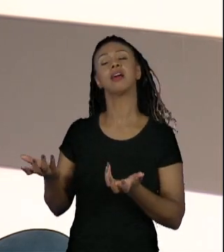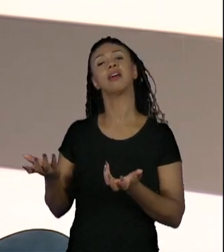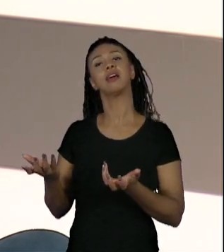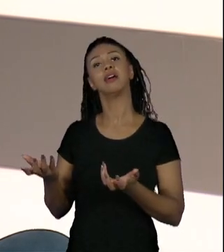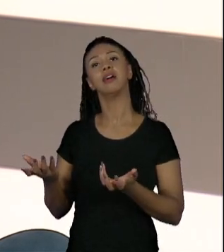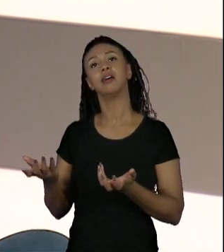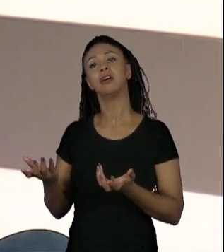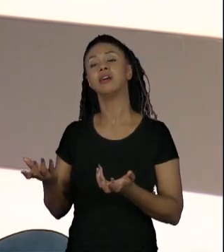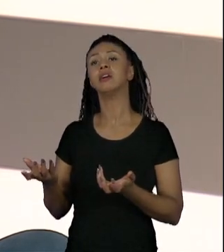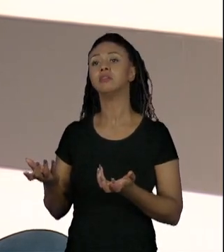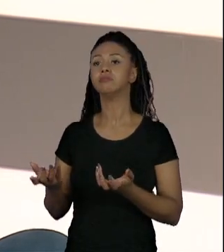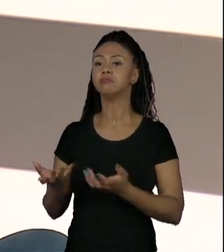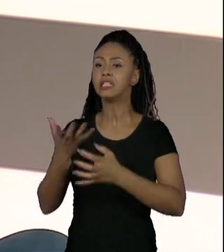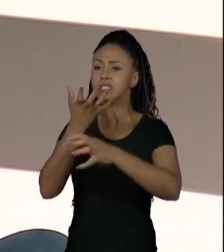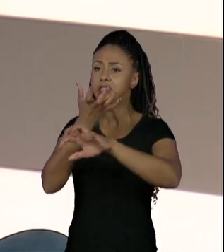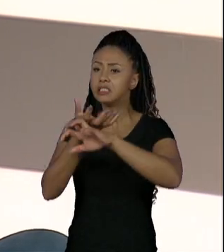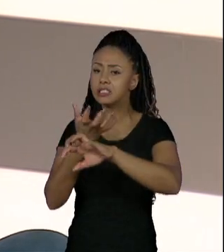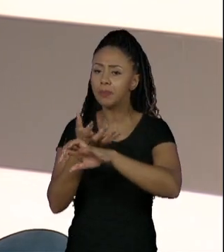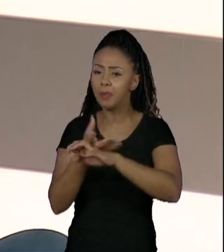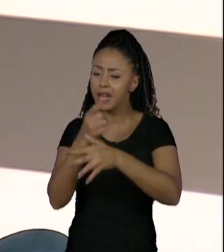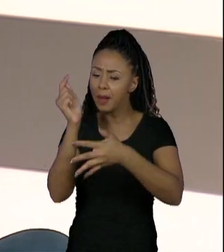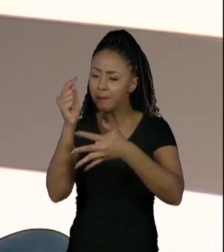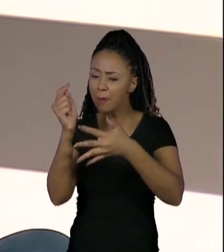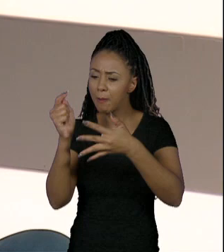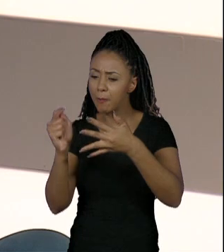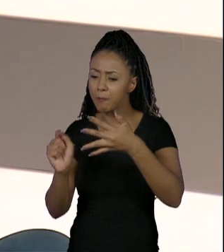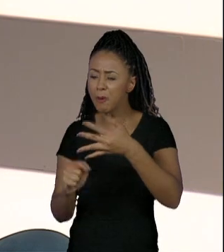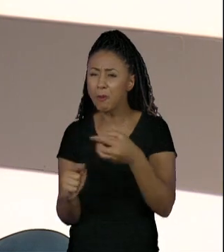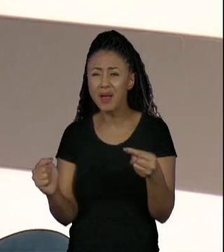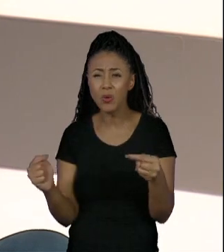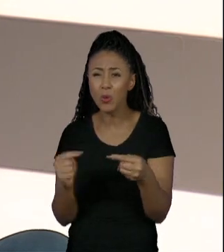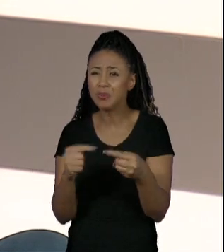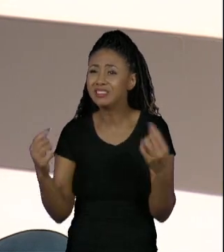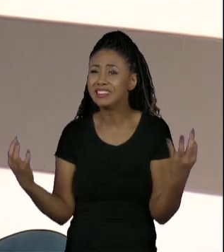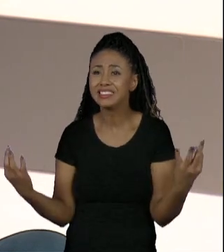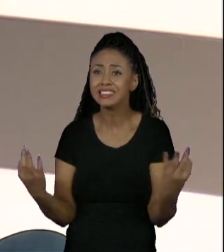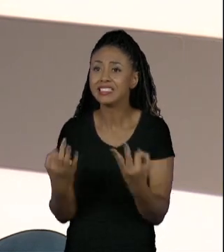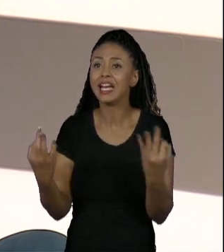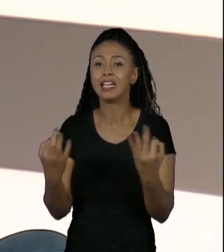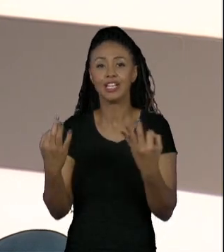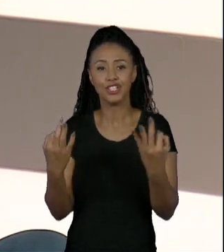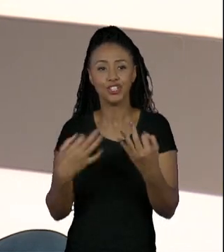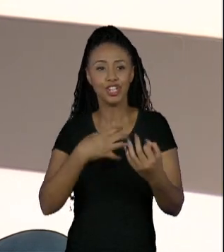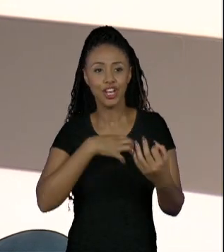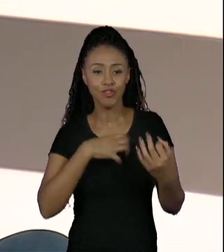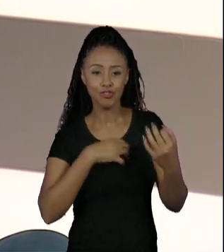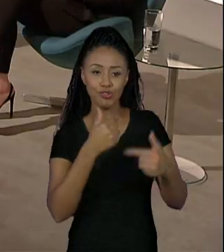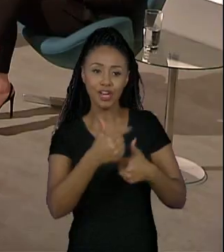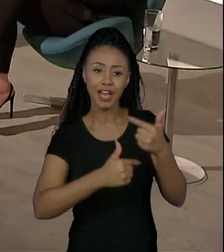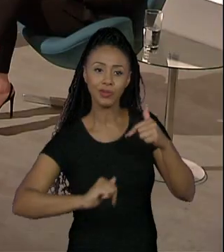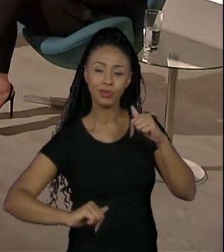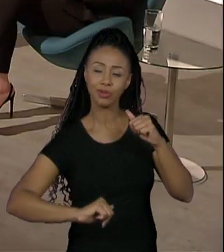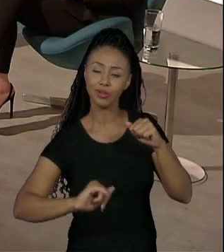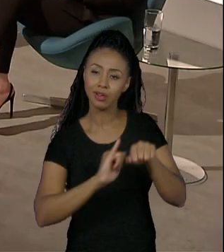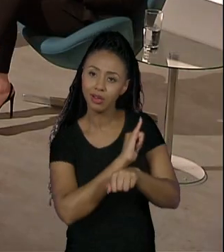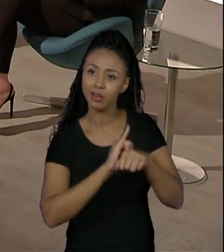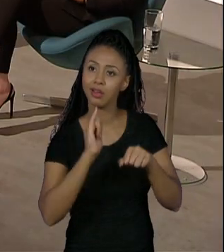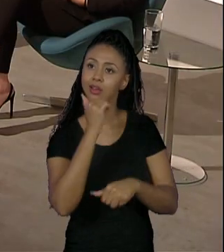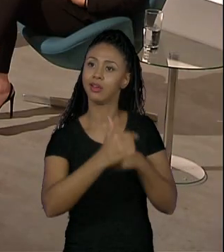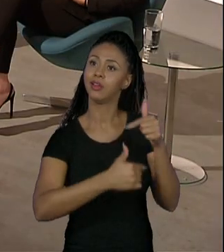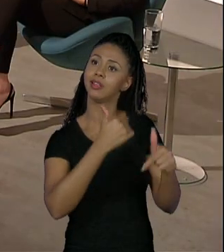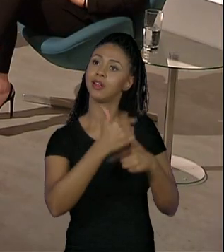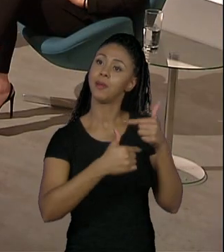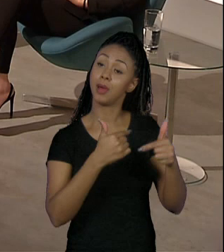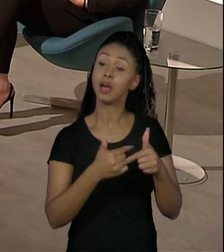disciplinas ali que são pontuais dentro dessas ferramentas, desses diferenciais que nós nos propusemos dentro do curso,